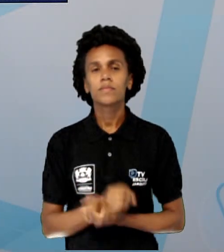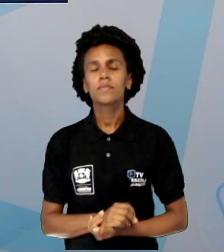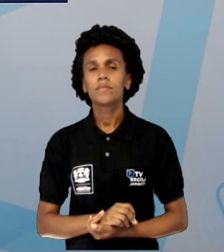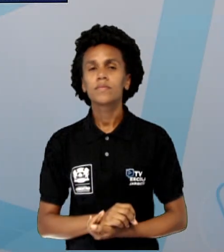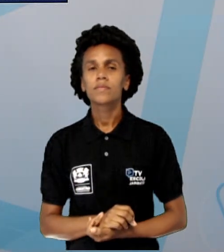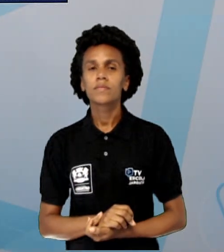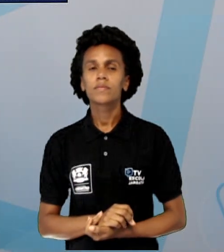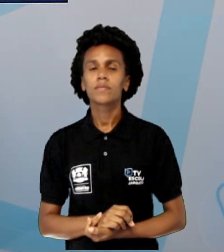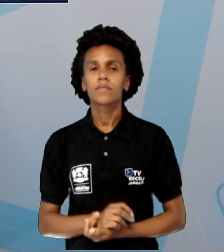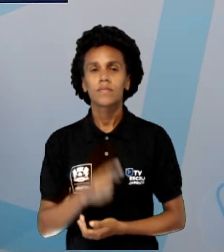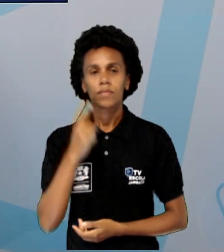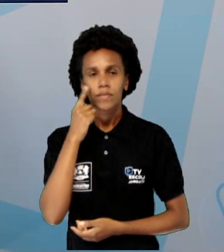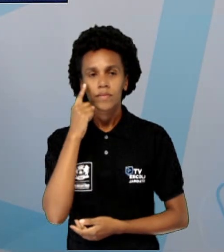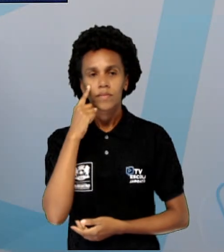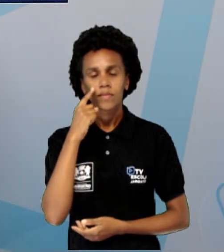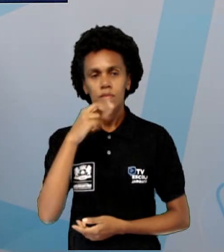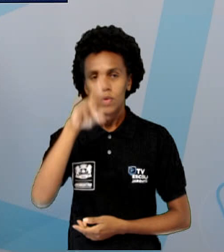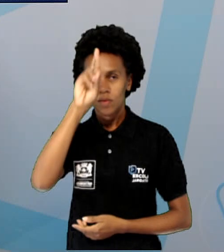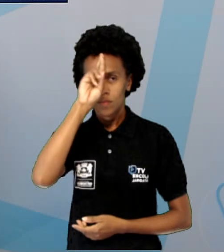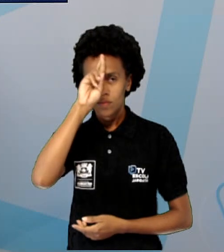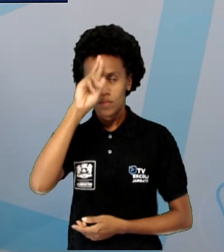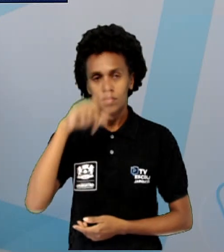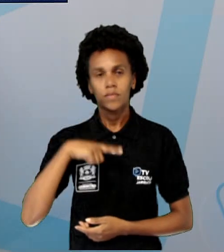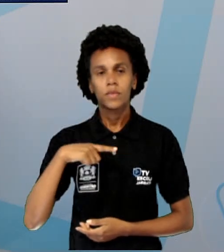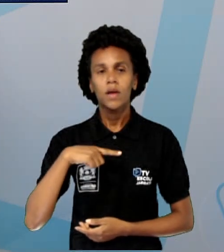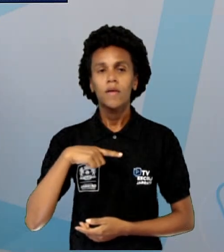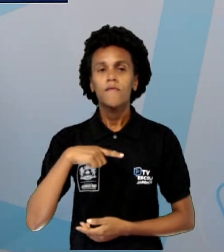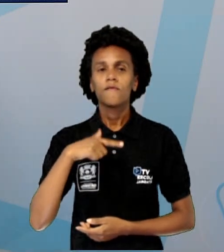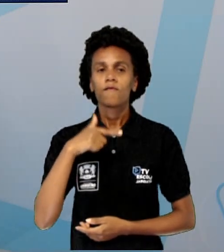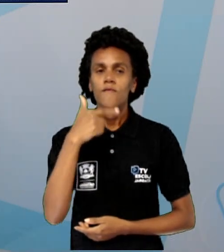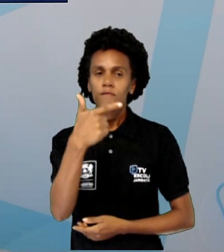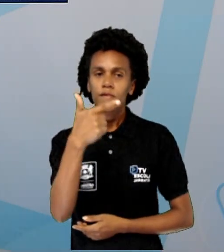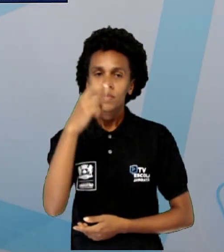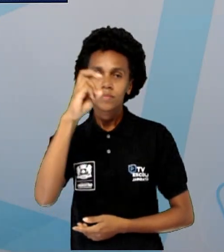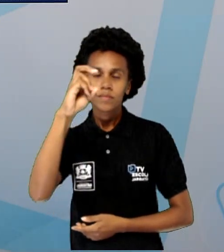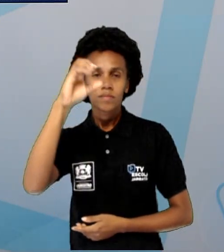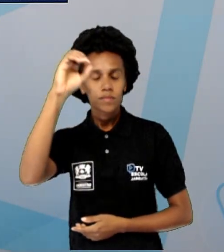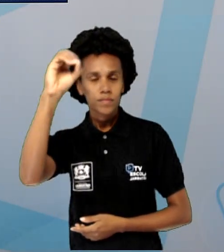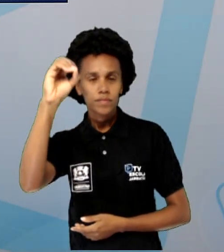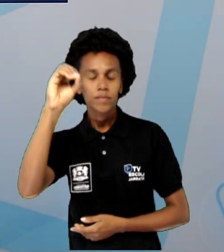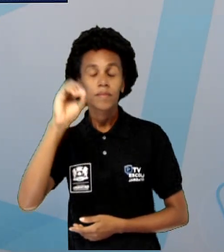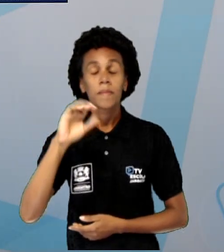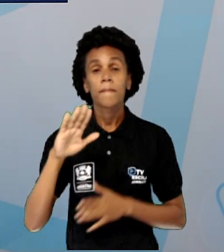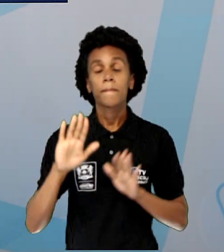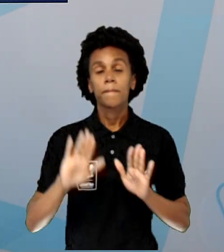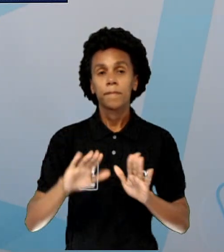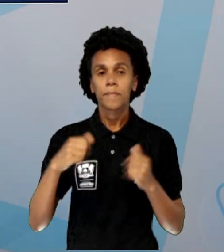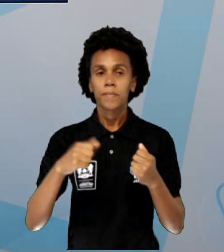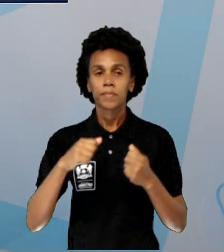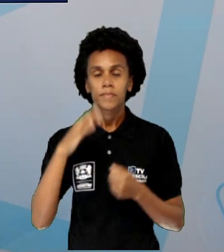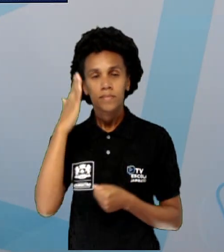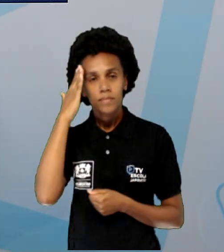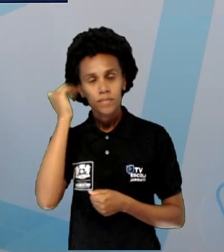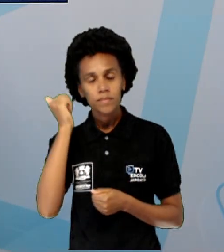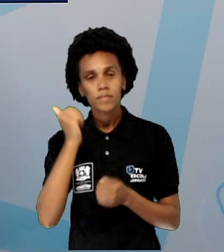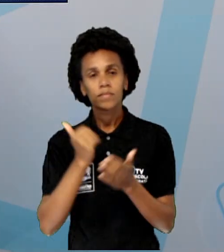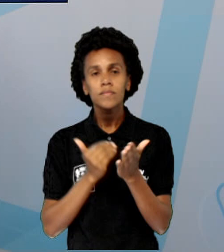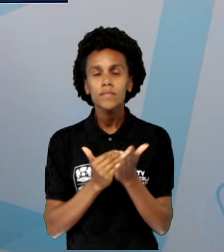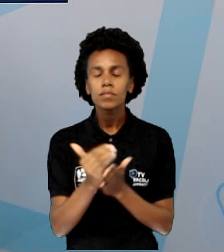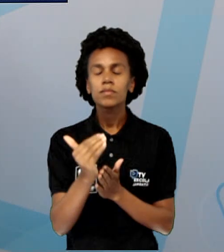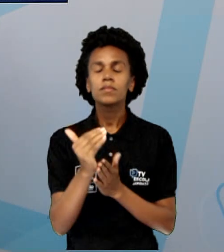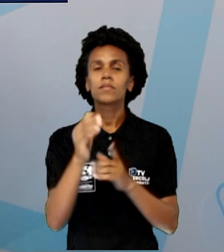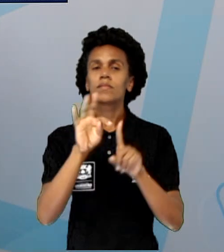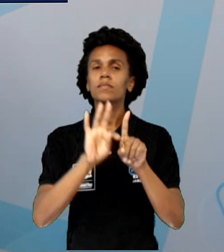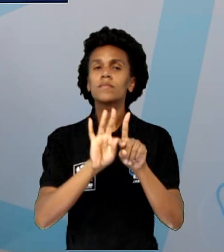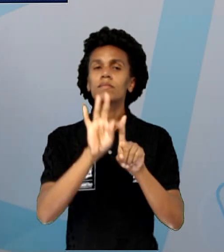horas a gente tem 25 graus, tá? Só que aí a gente quer saber o começo, né? A temperatura inicial. Então a gente vai